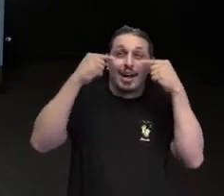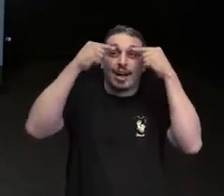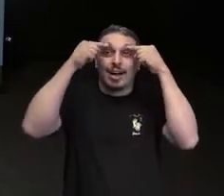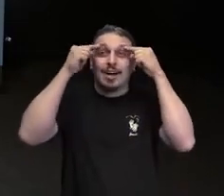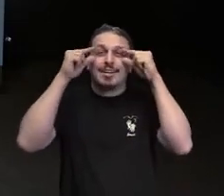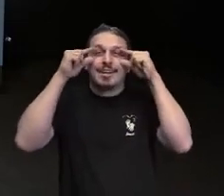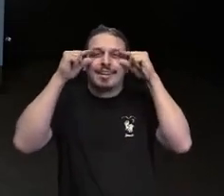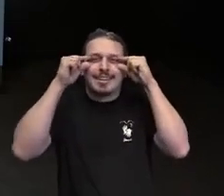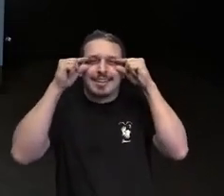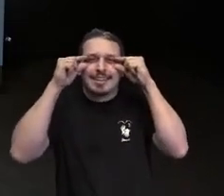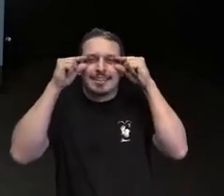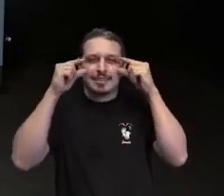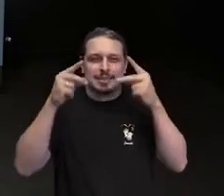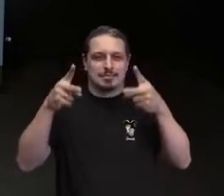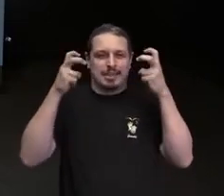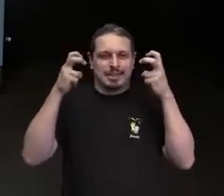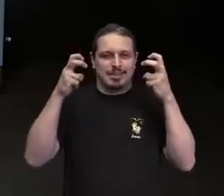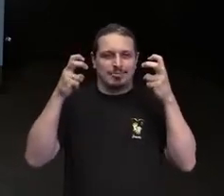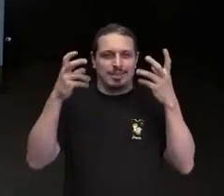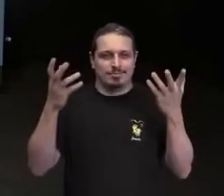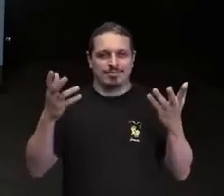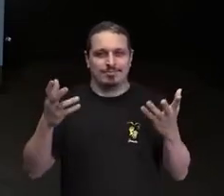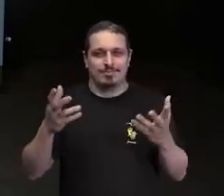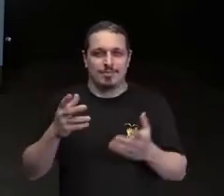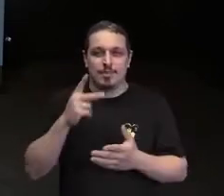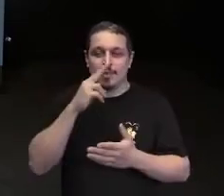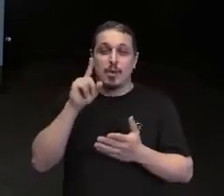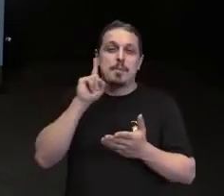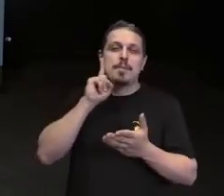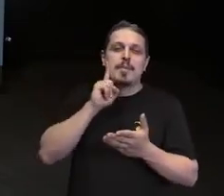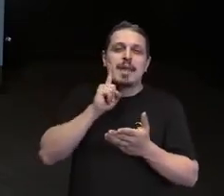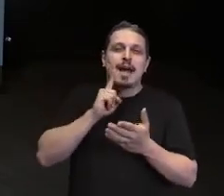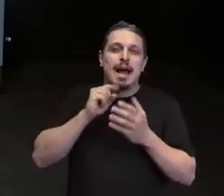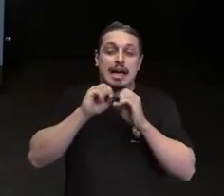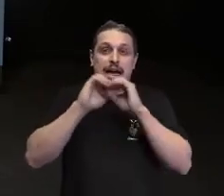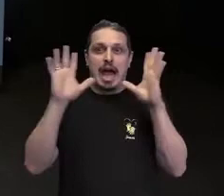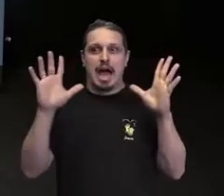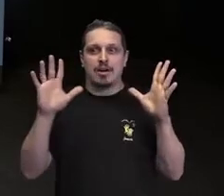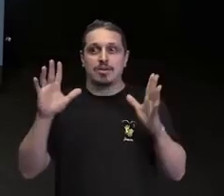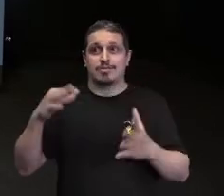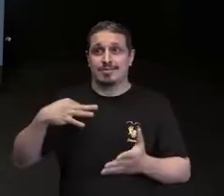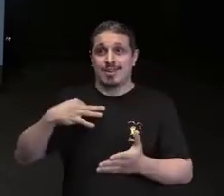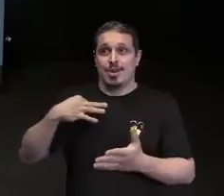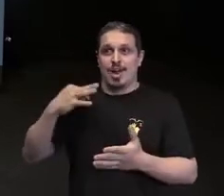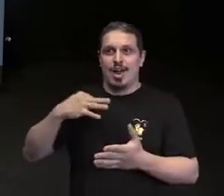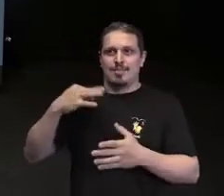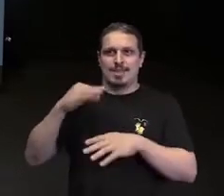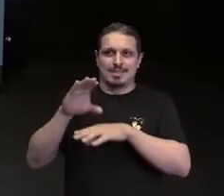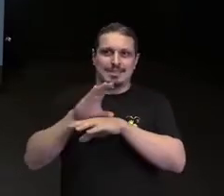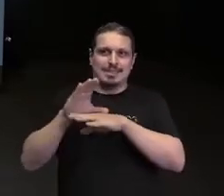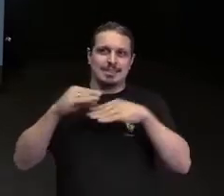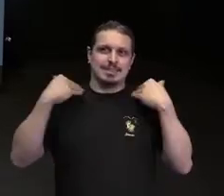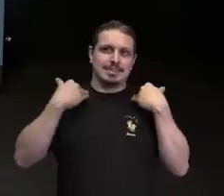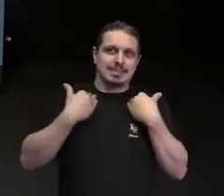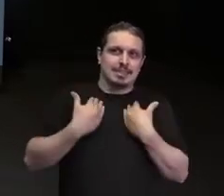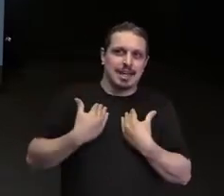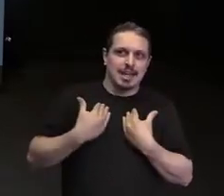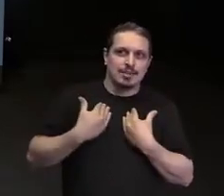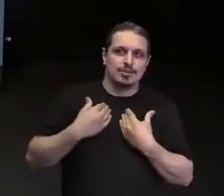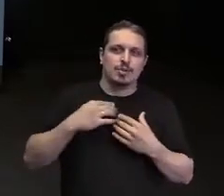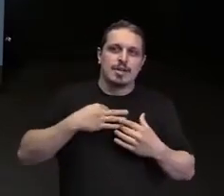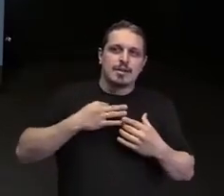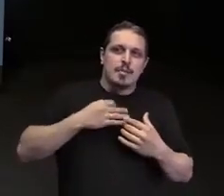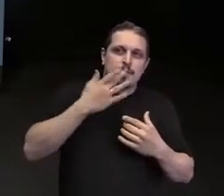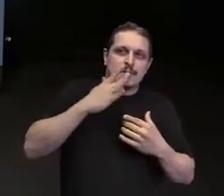É uma criança de cabelos castanhos, pele clara, que veste uma roupa cinza e, por baixo, um body, provavelmente, branco.